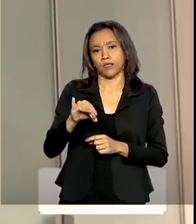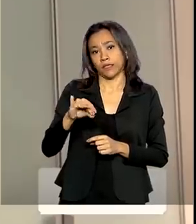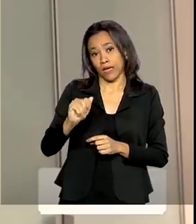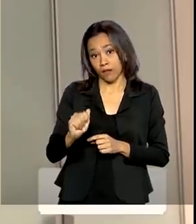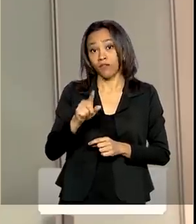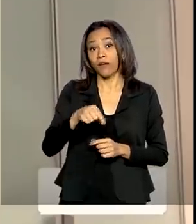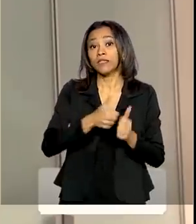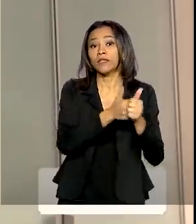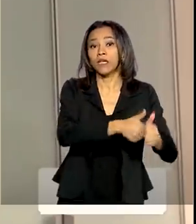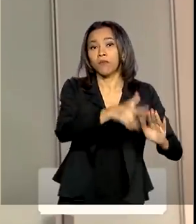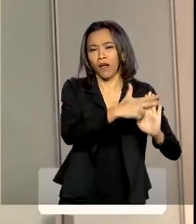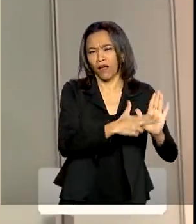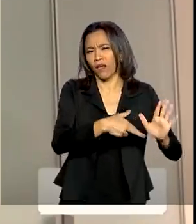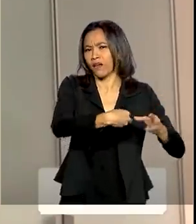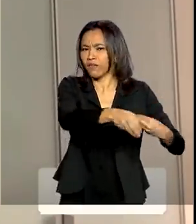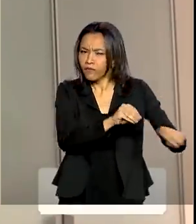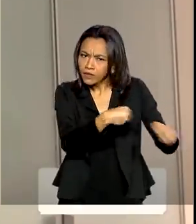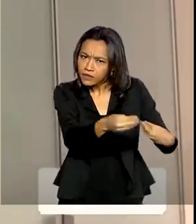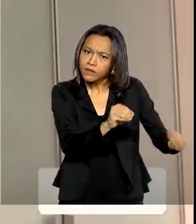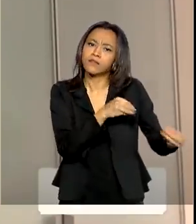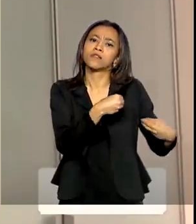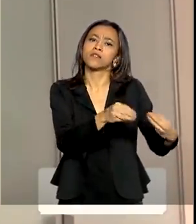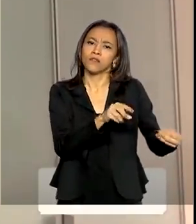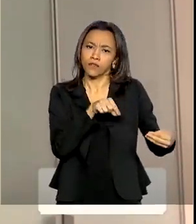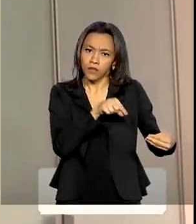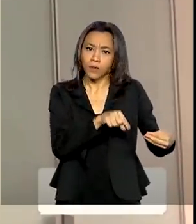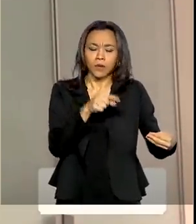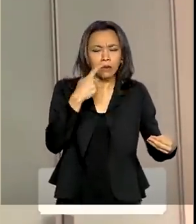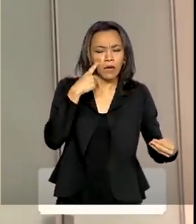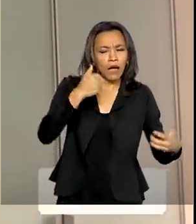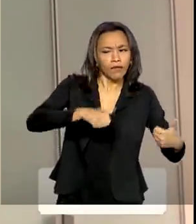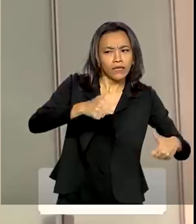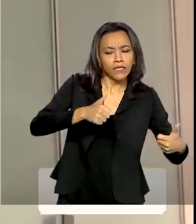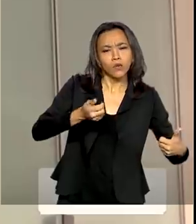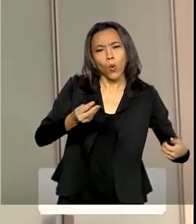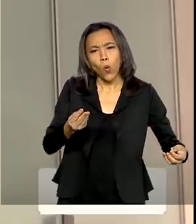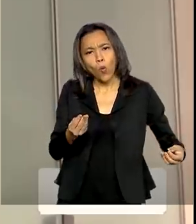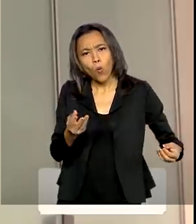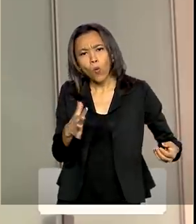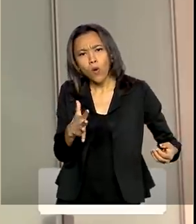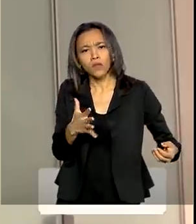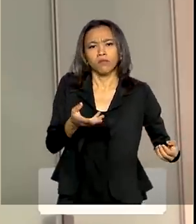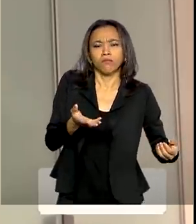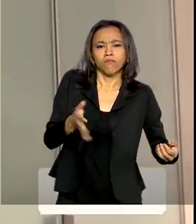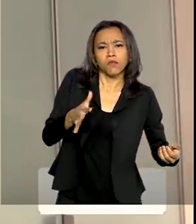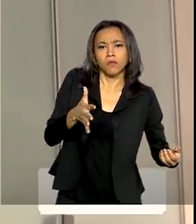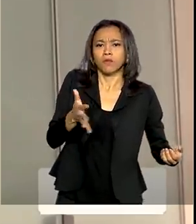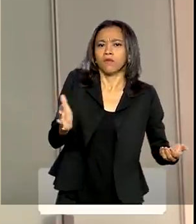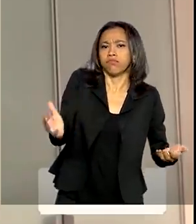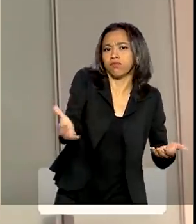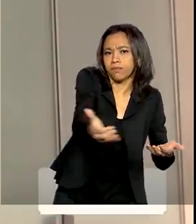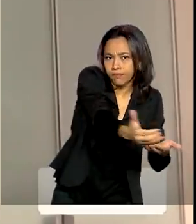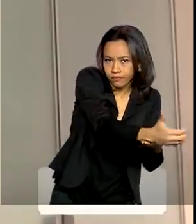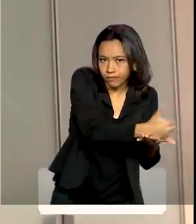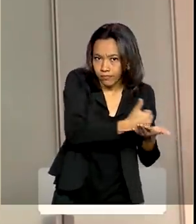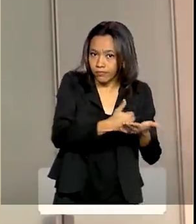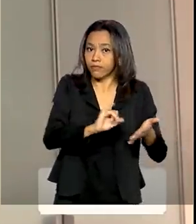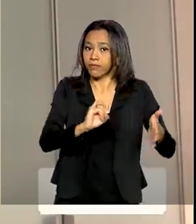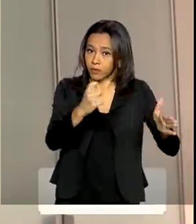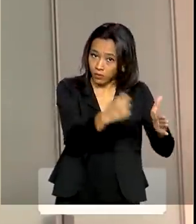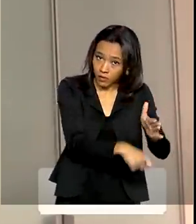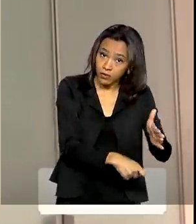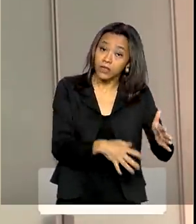flexível, baseado em estimativas de arrecadação e do teto de gastos atualizadas, periodicamente.